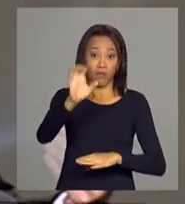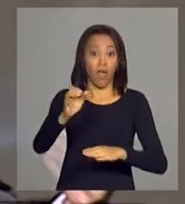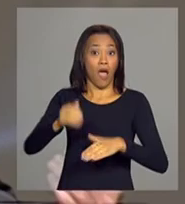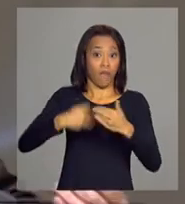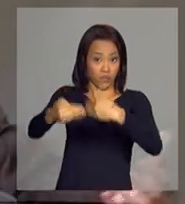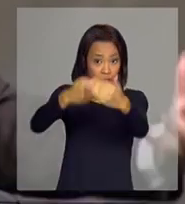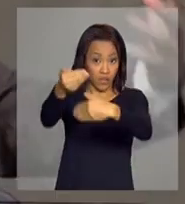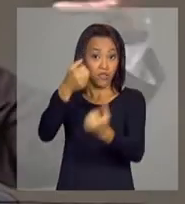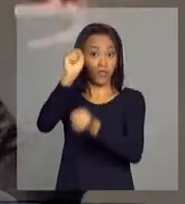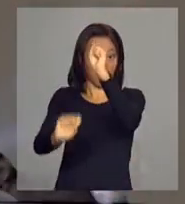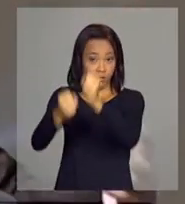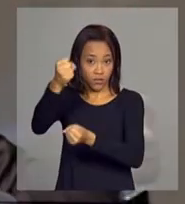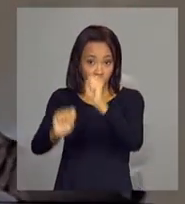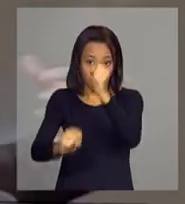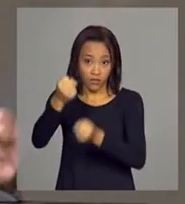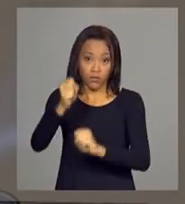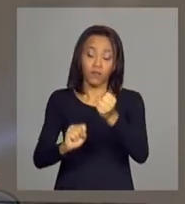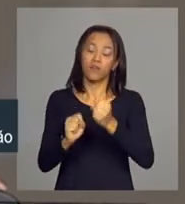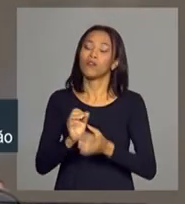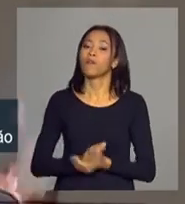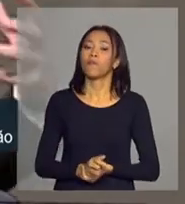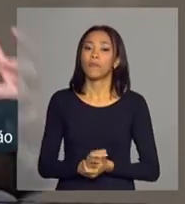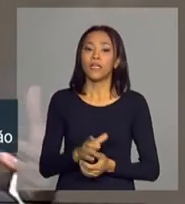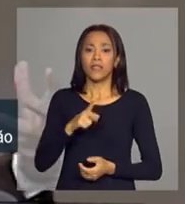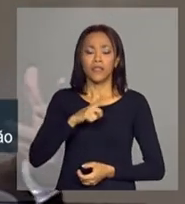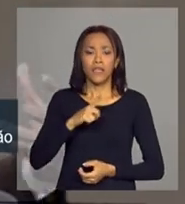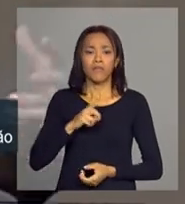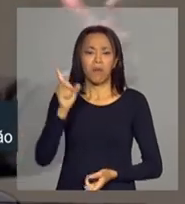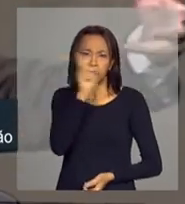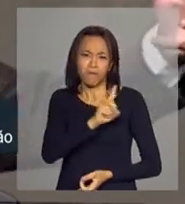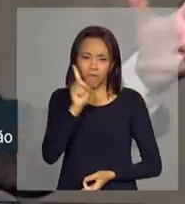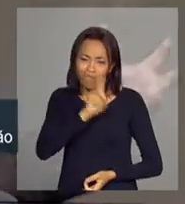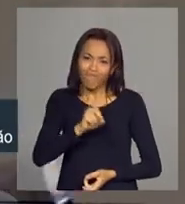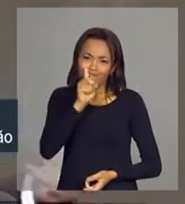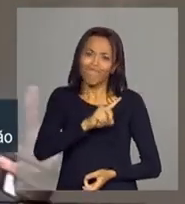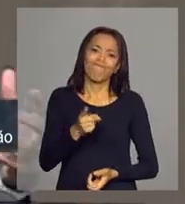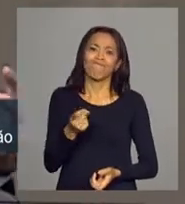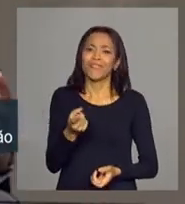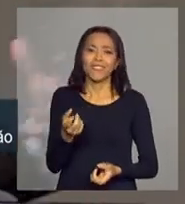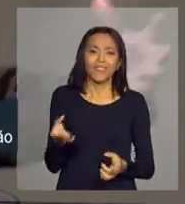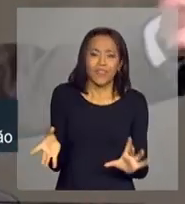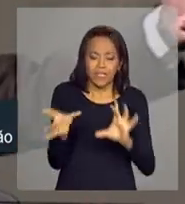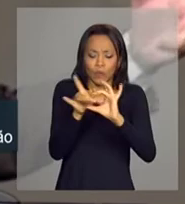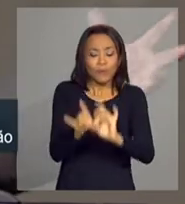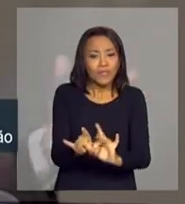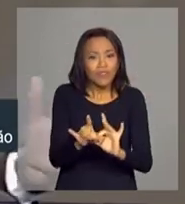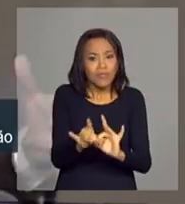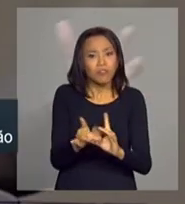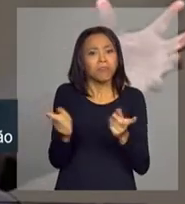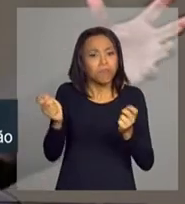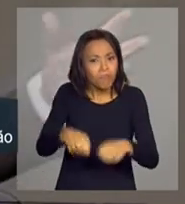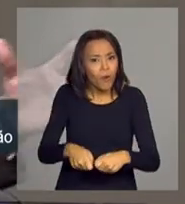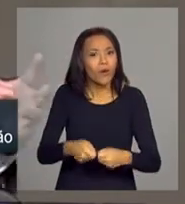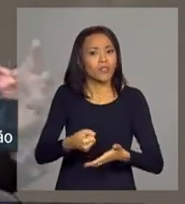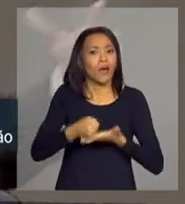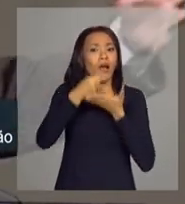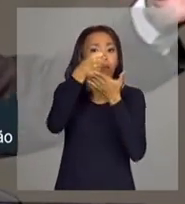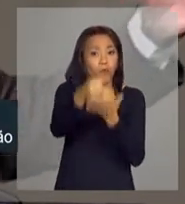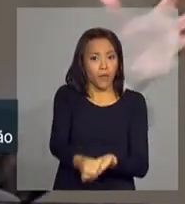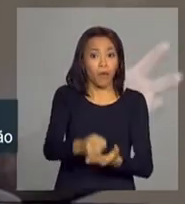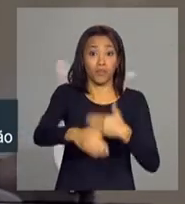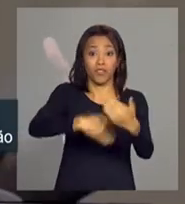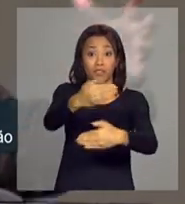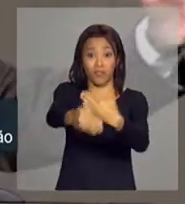industrialização, ele levou a fragilização dos laços de solidariedade e contribuem, de certa forma, para essa